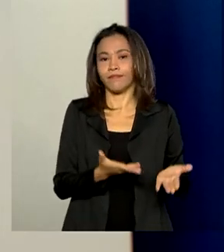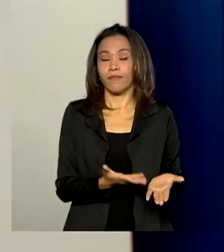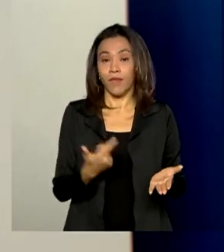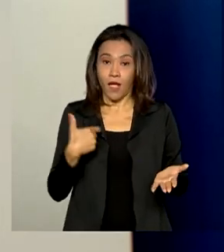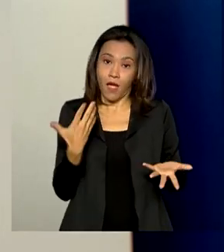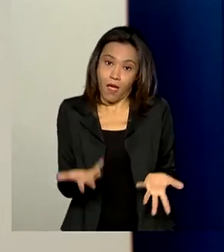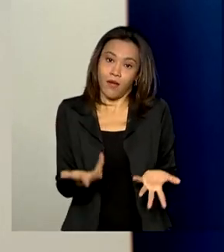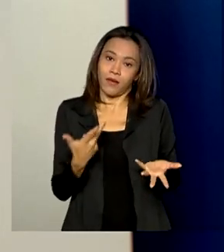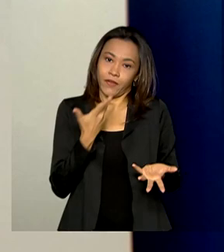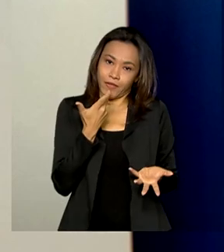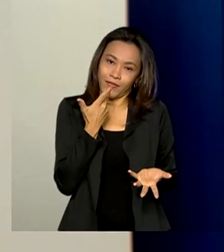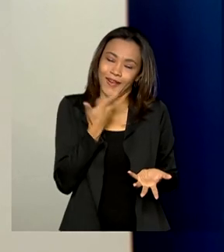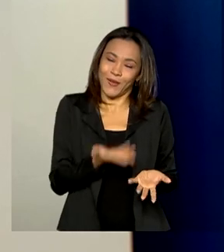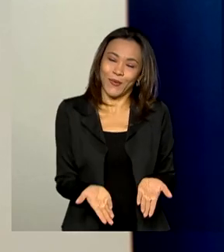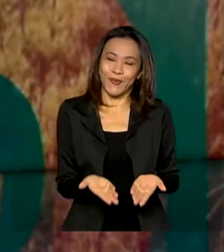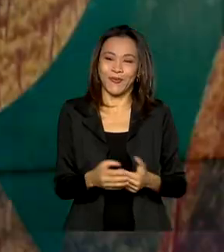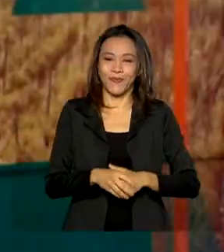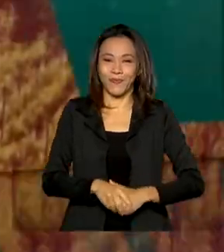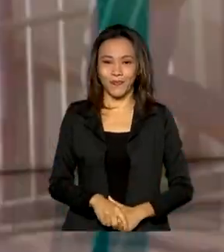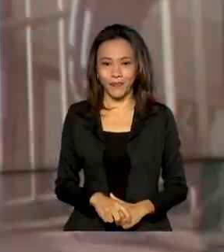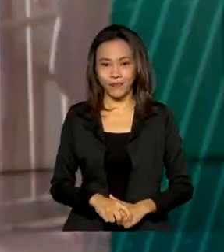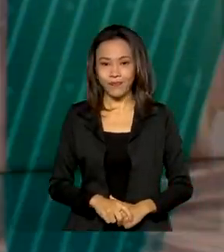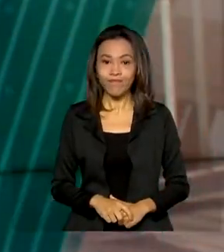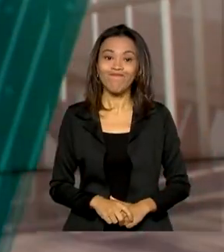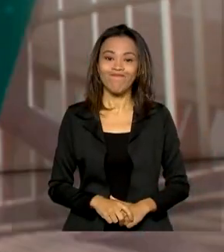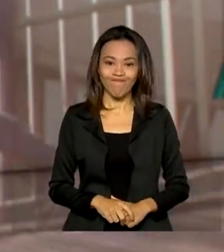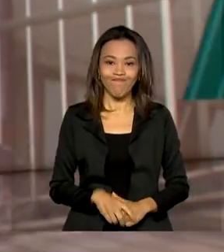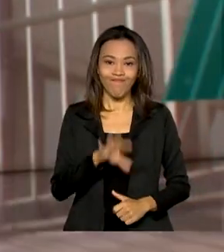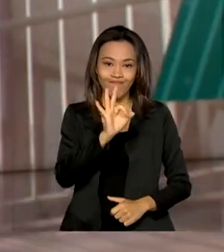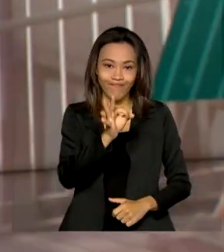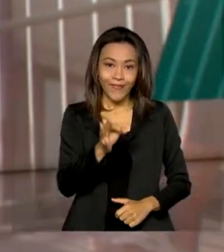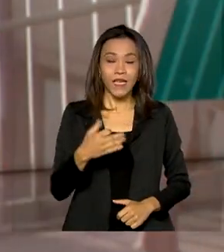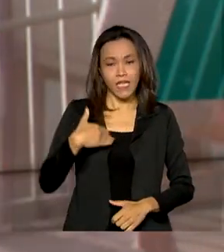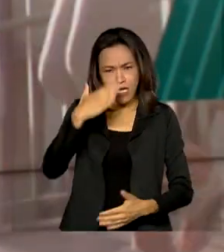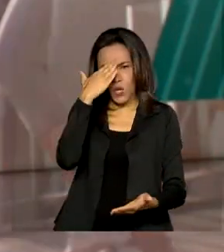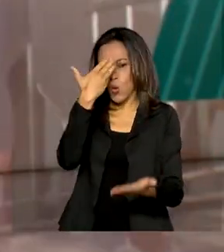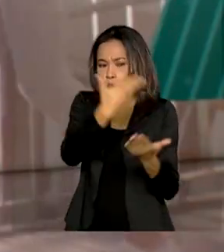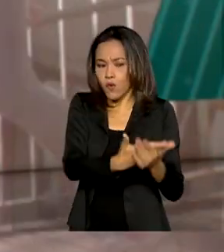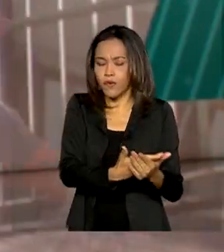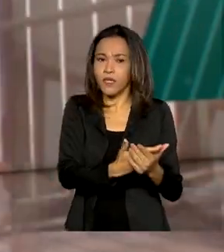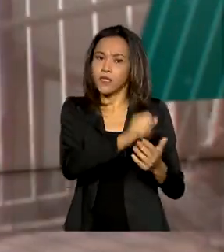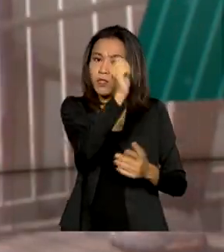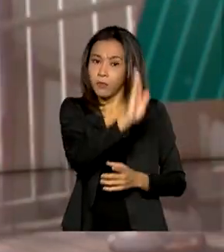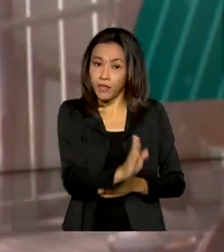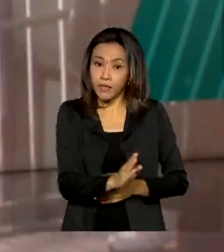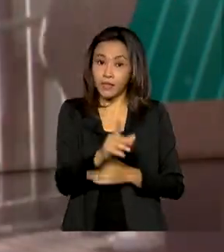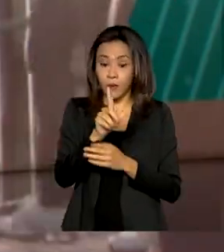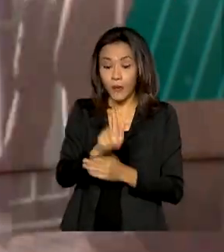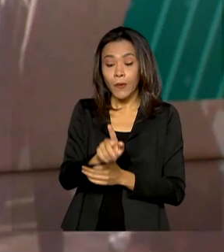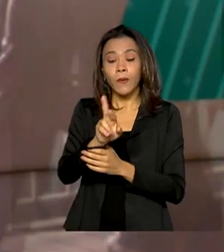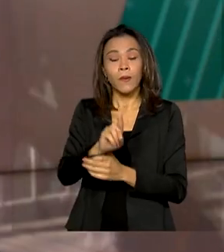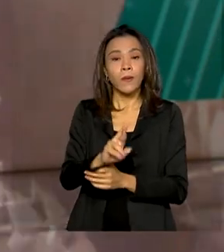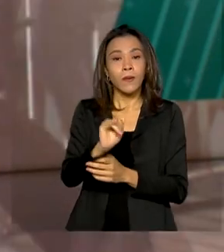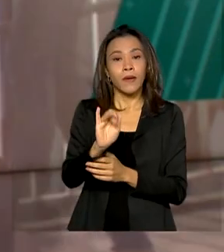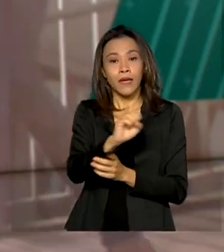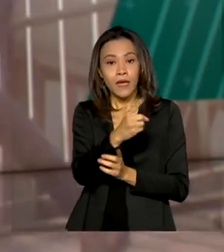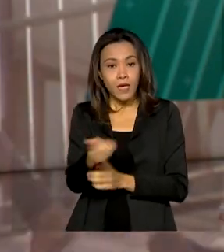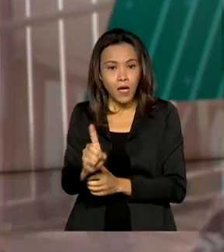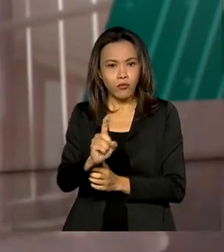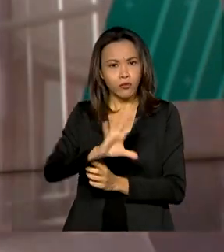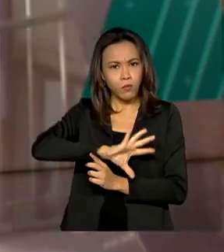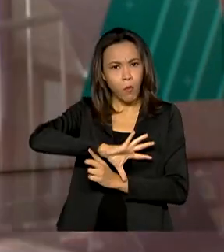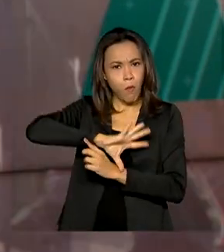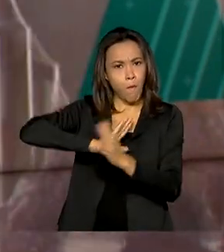é o que nós tínhamos para comentar hoje. É, e por falar em confiança no Brasil, a produção de grãos aqui no país segue batendo